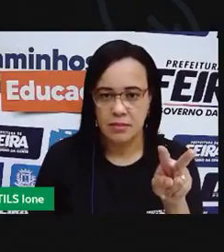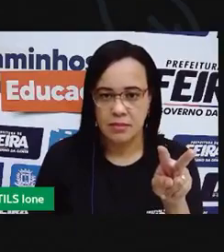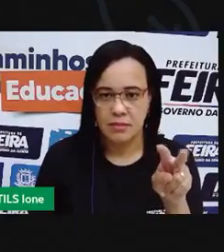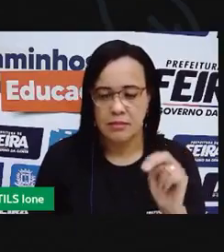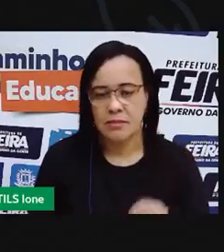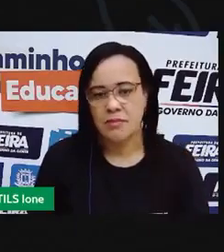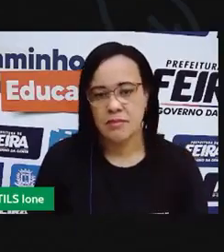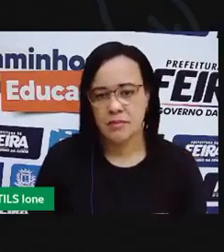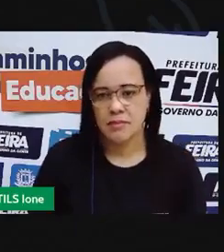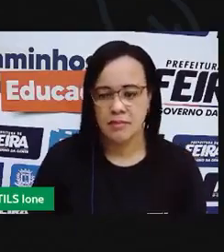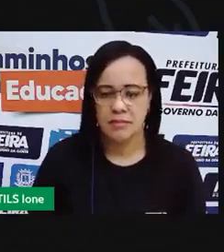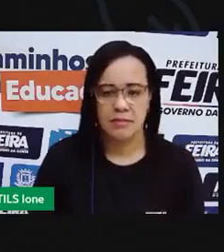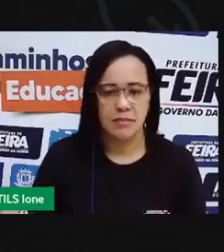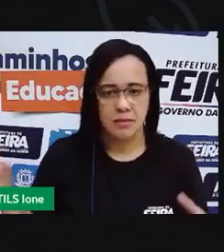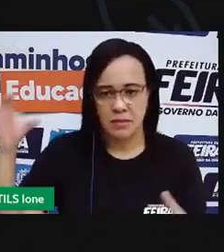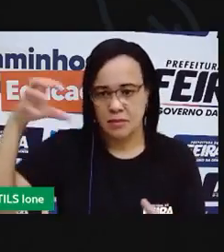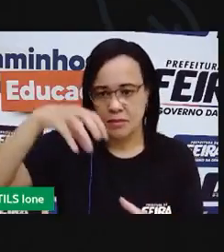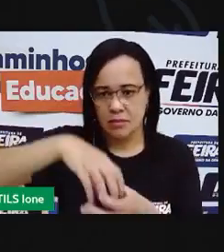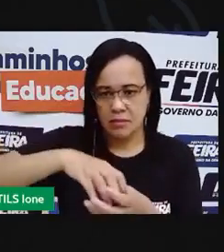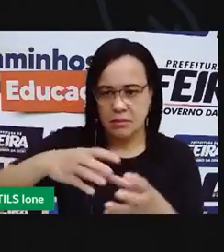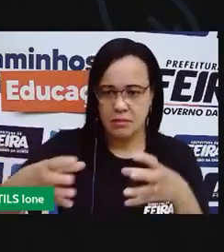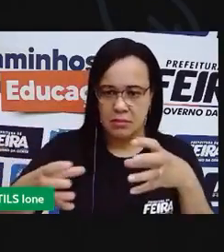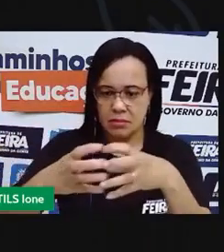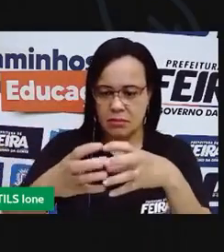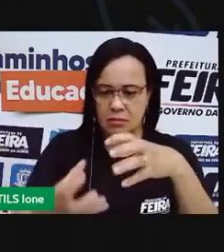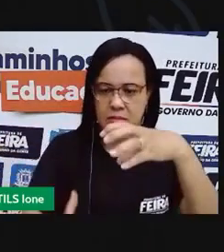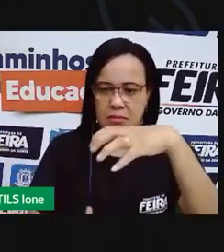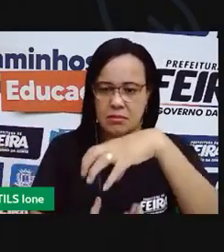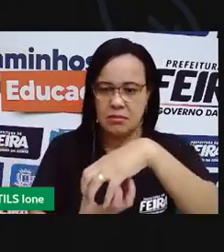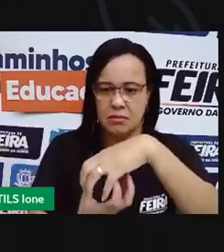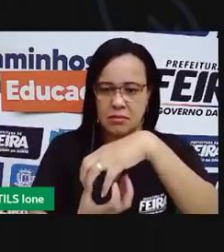fez o encaixe pronto